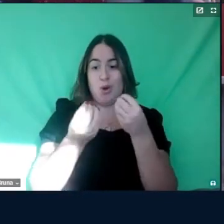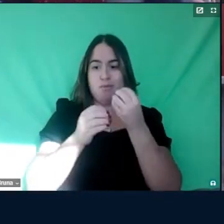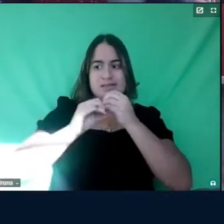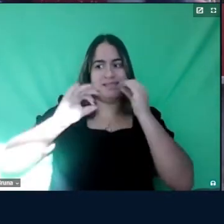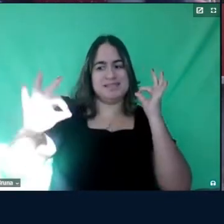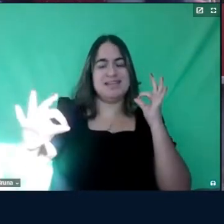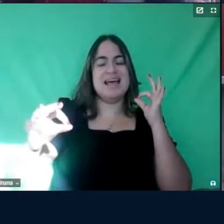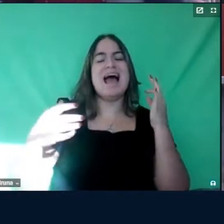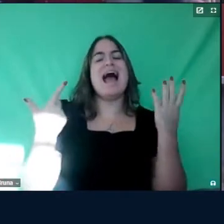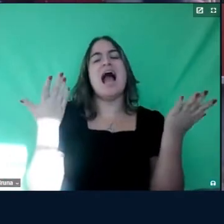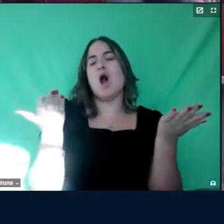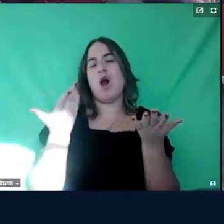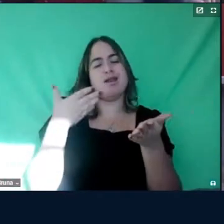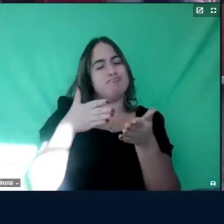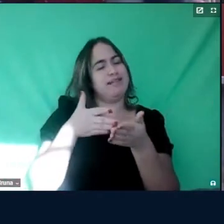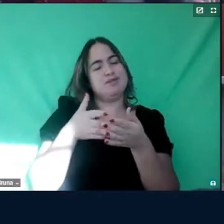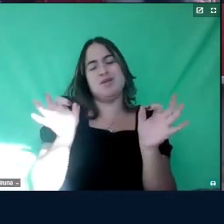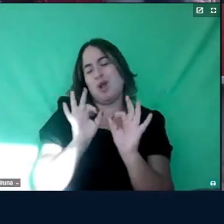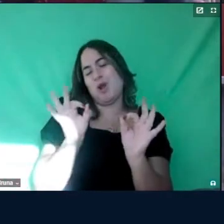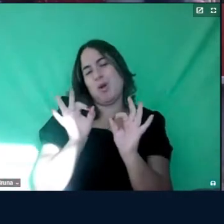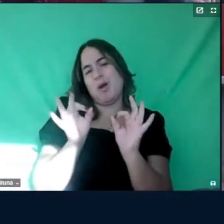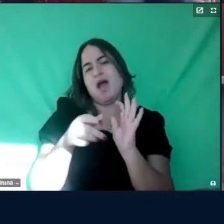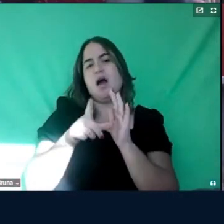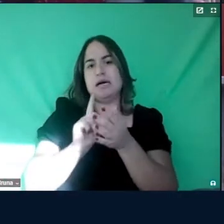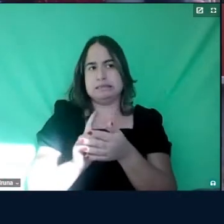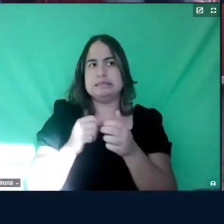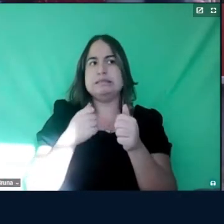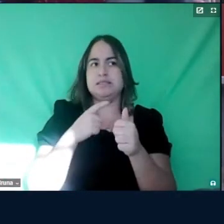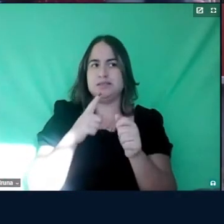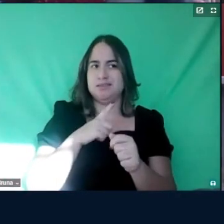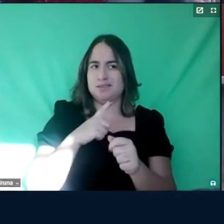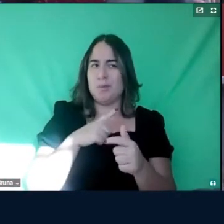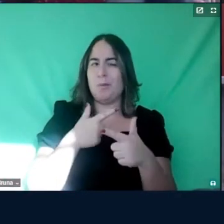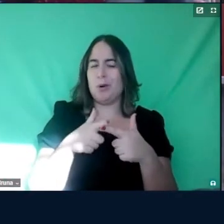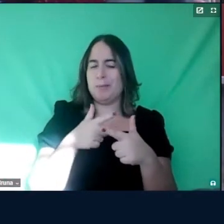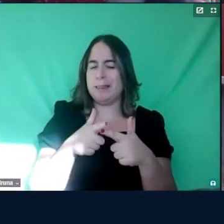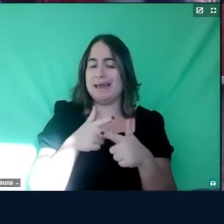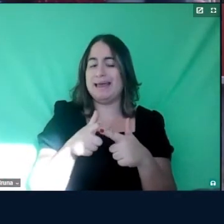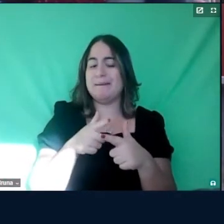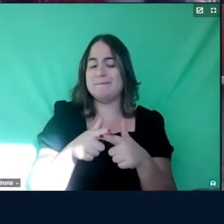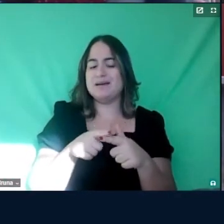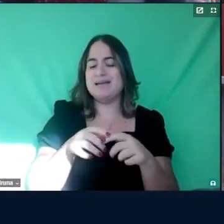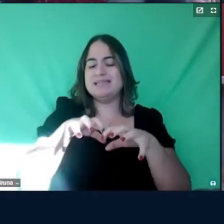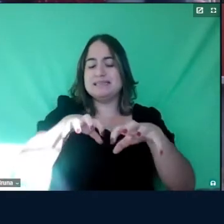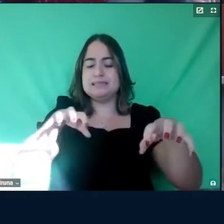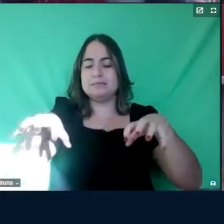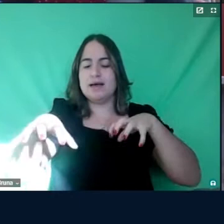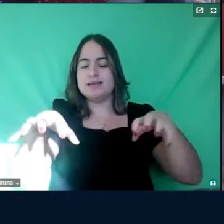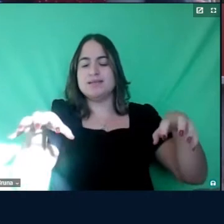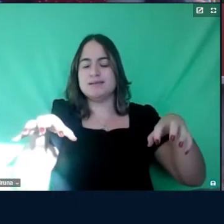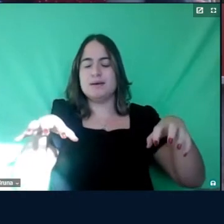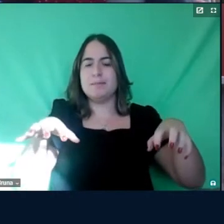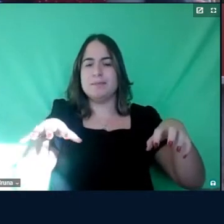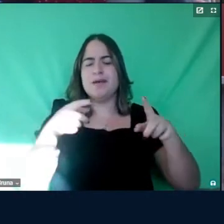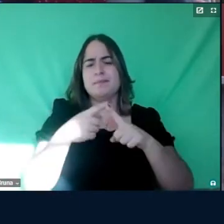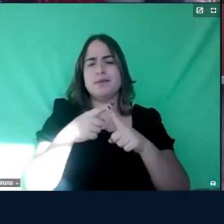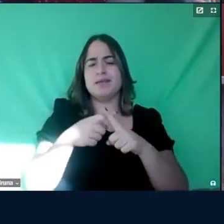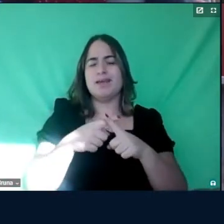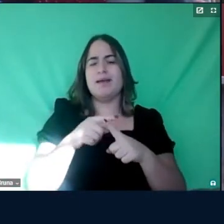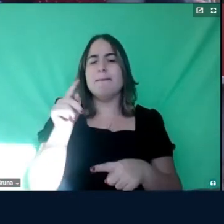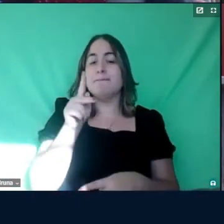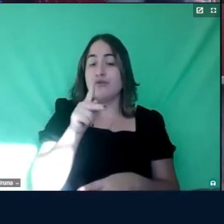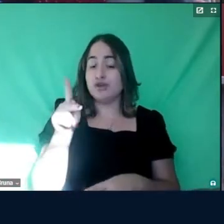mais, né, porque antes a gente tinha limitação geográfica, né, porque, assim, os professores precisam dessas